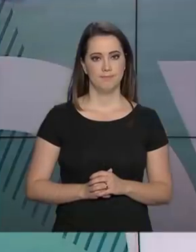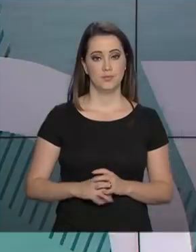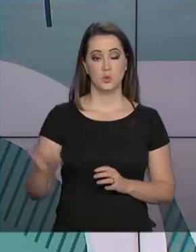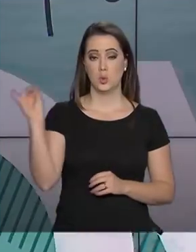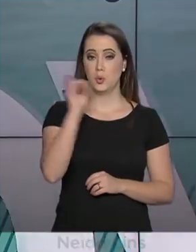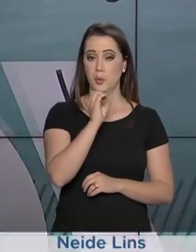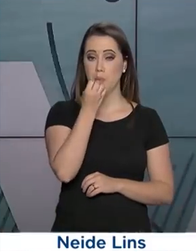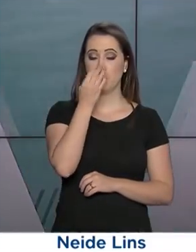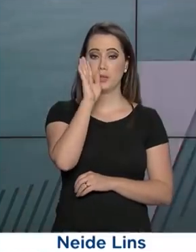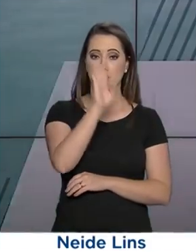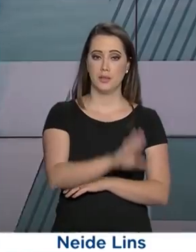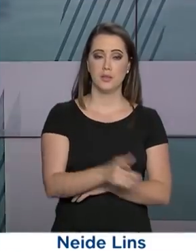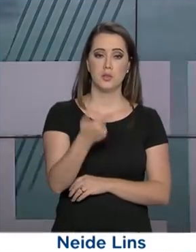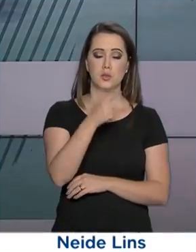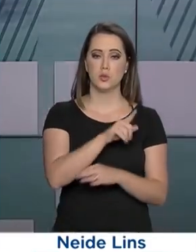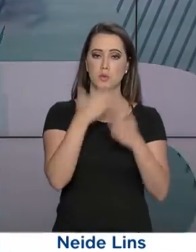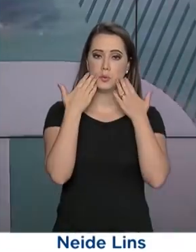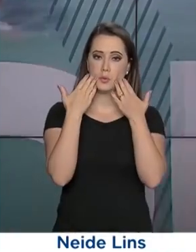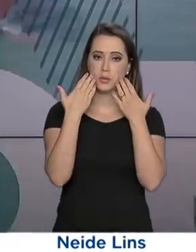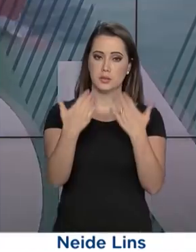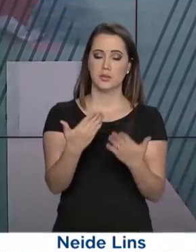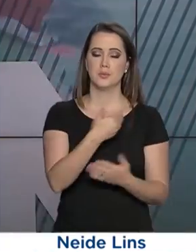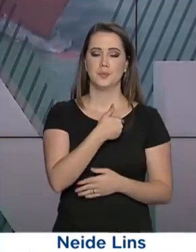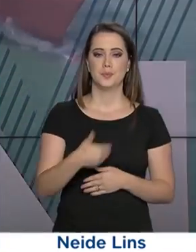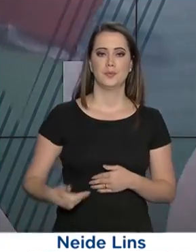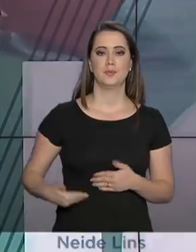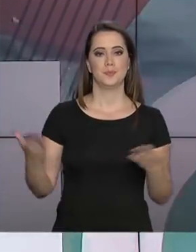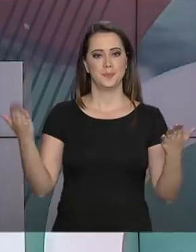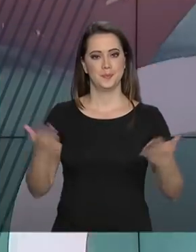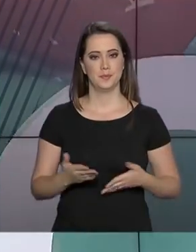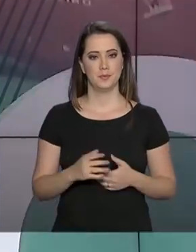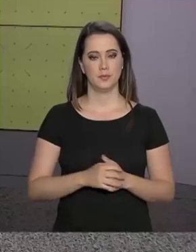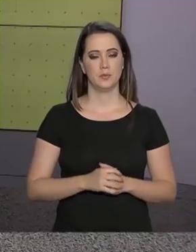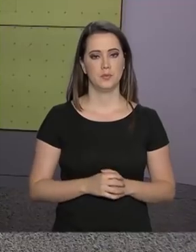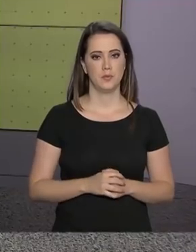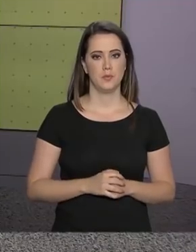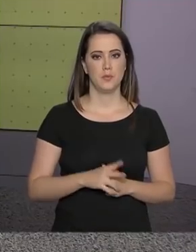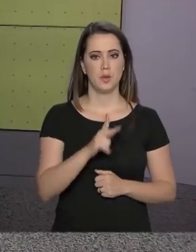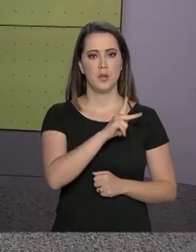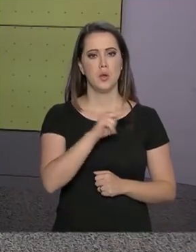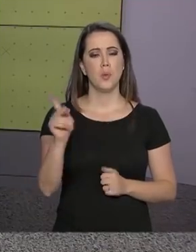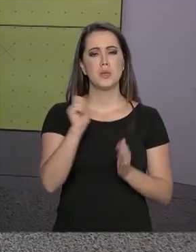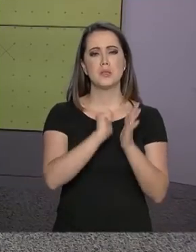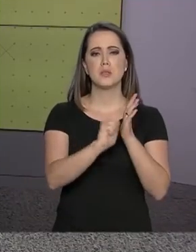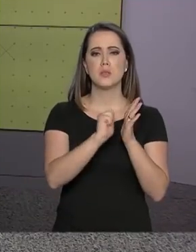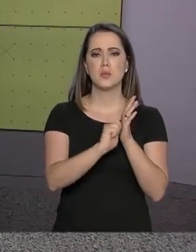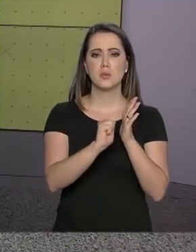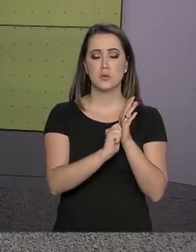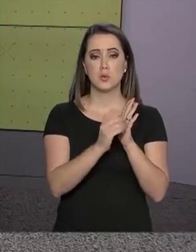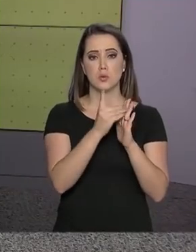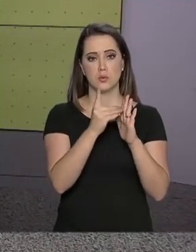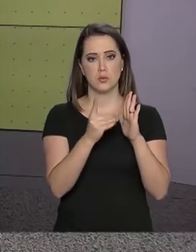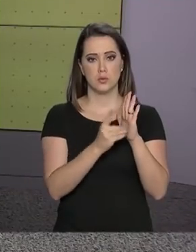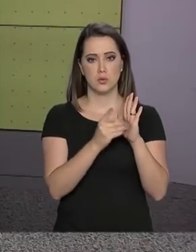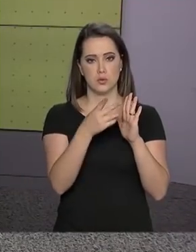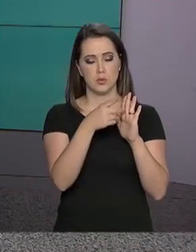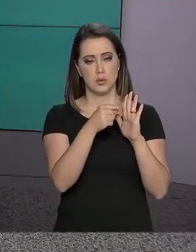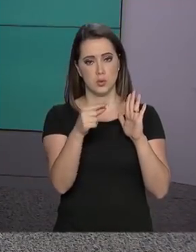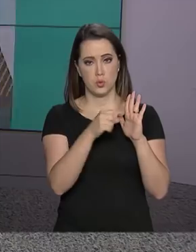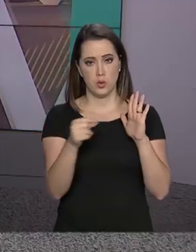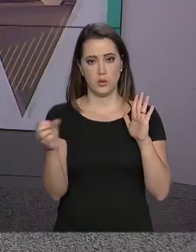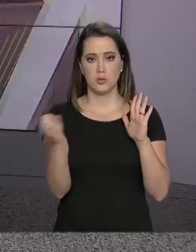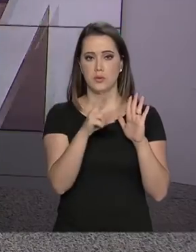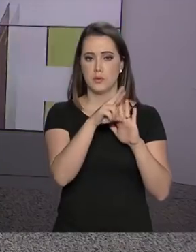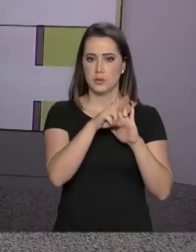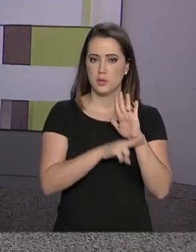Olá, boa tarde. Estamos no ar com mais uma edição do Governo Agora. O presidente assinou há pouco um decreto que define